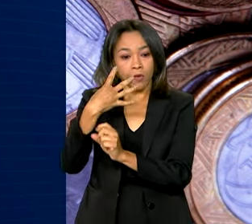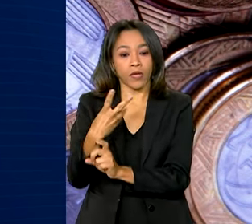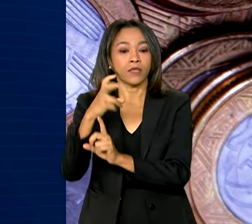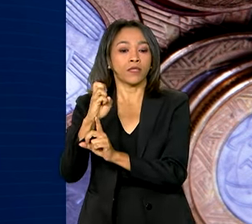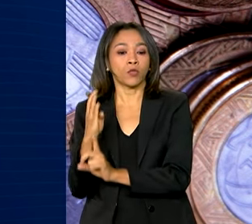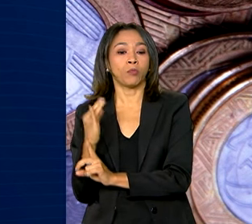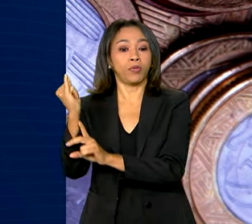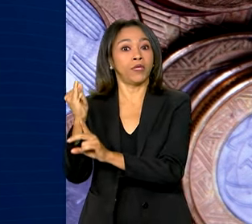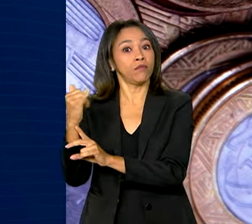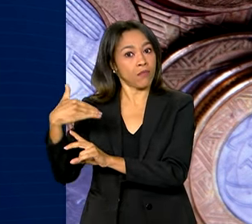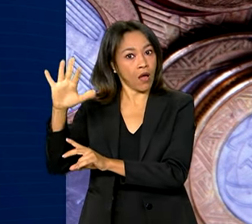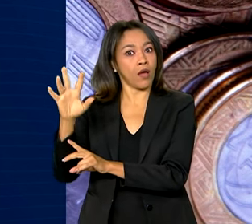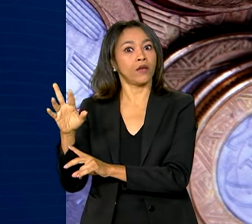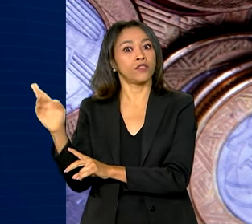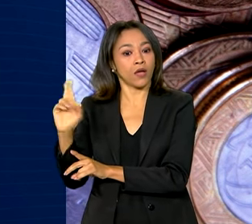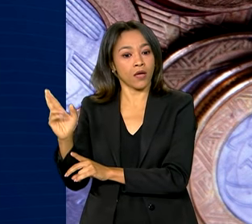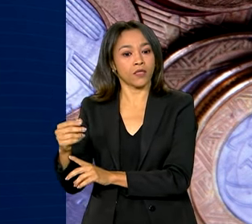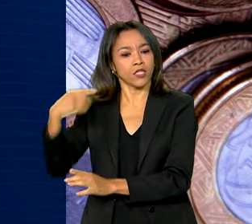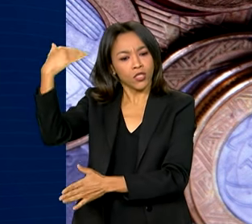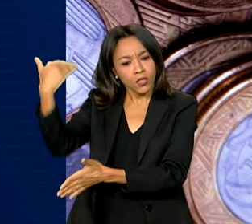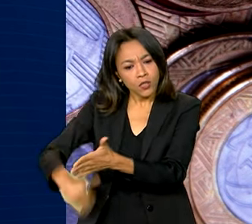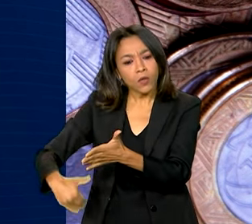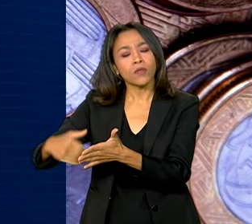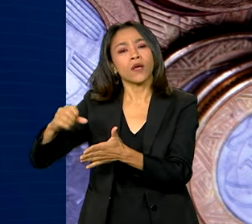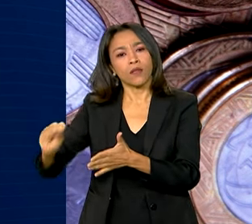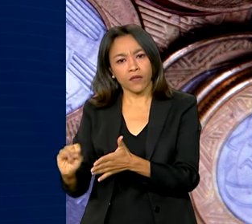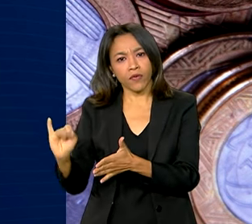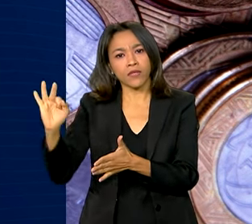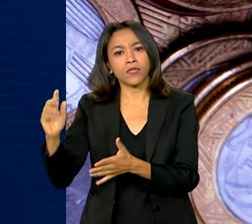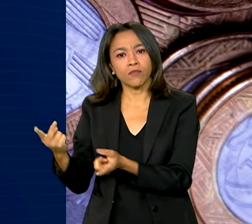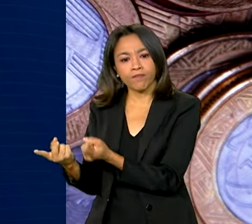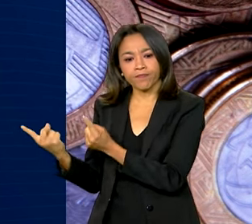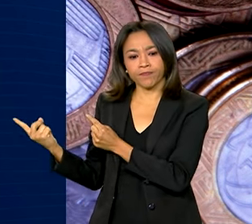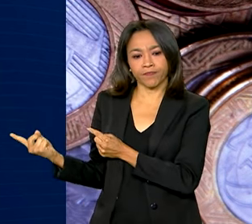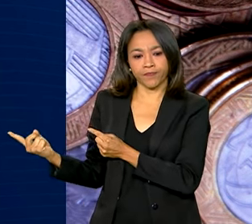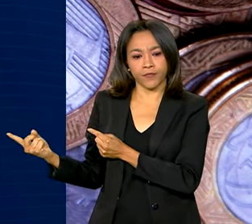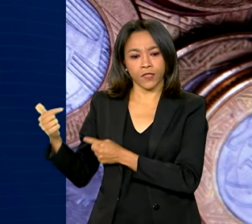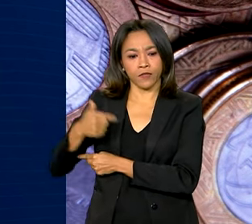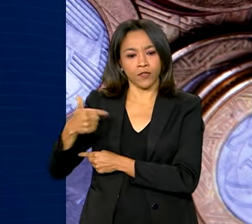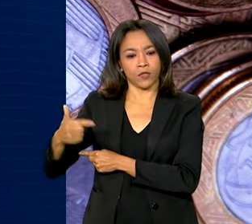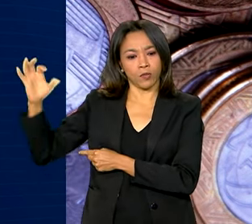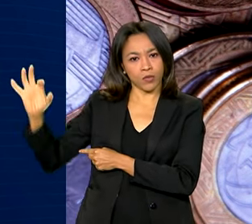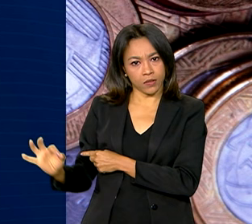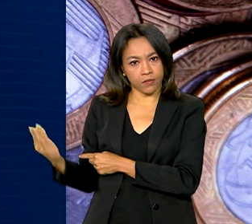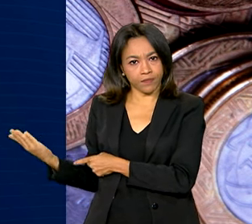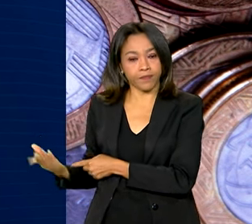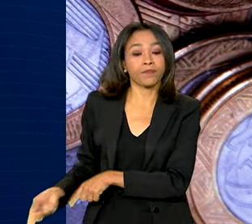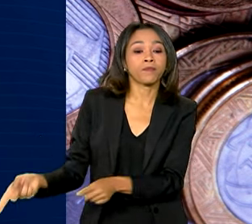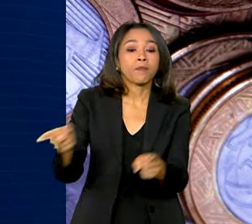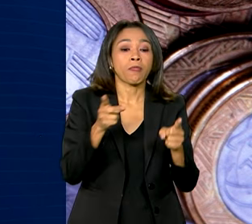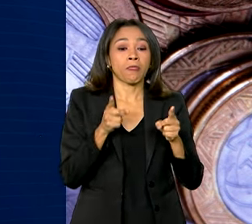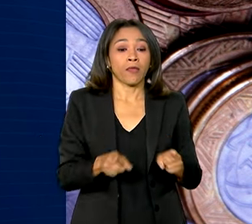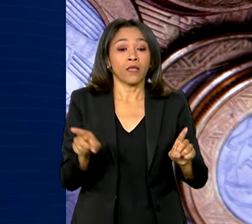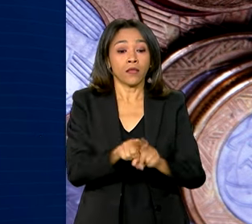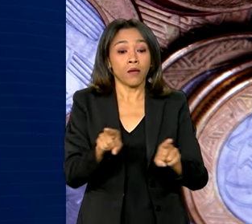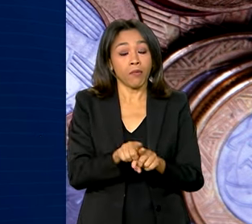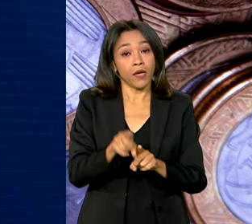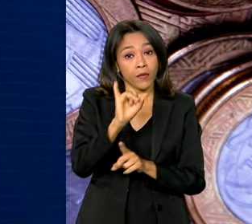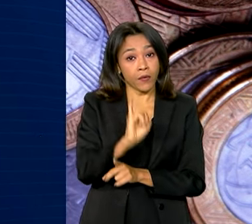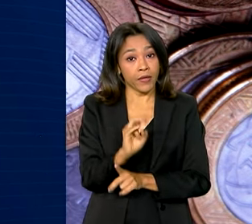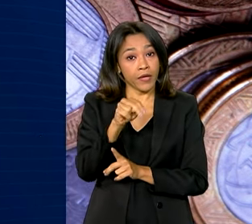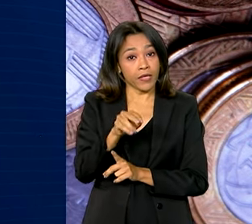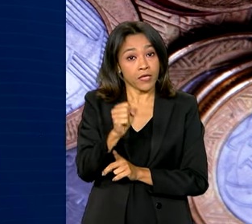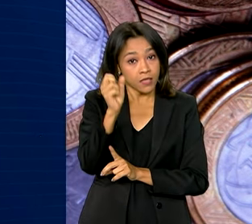um crescimento real, descontada a inflação, de 22%. A Receita Previdenciária também se